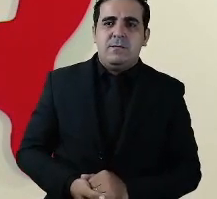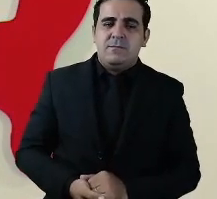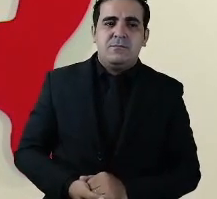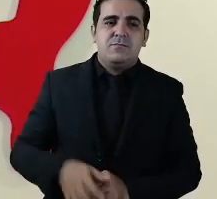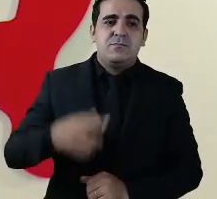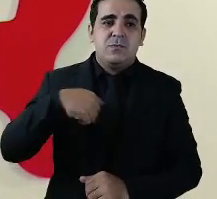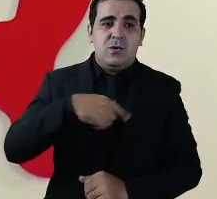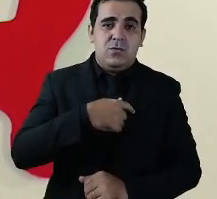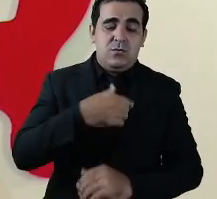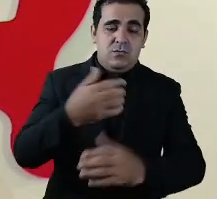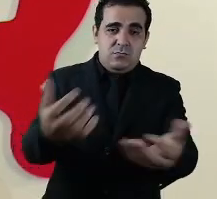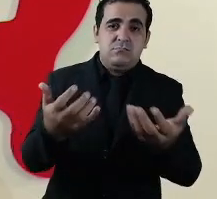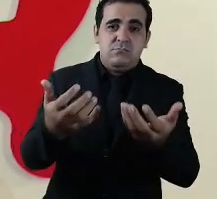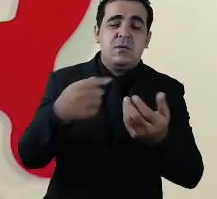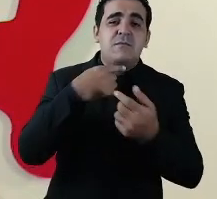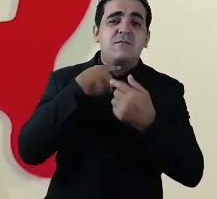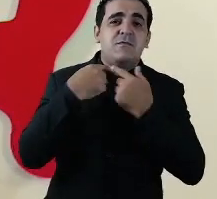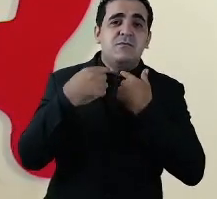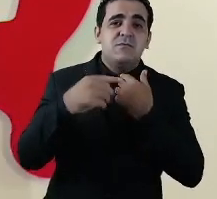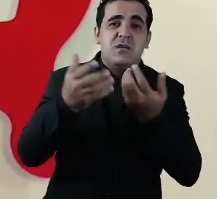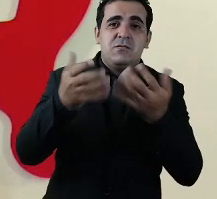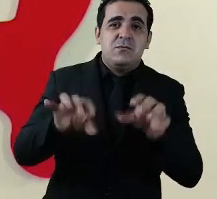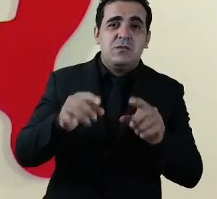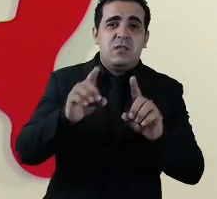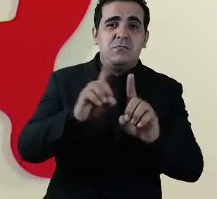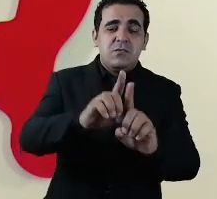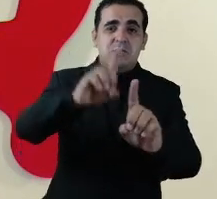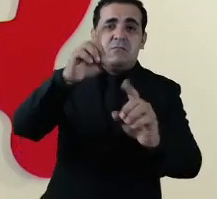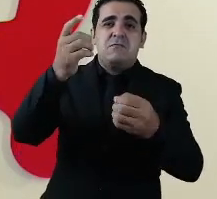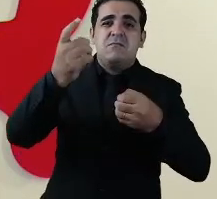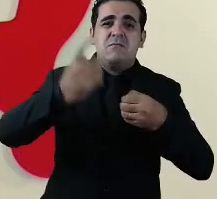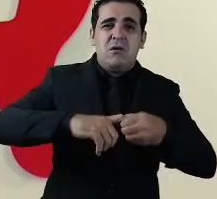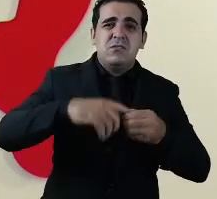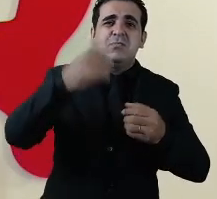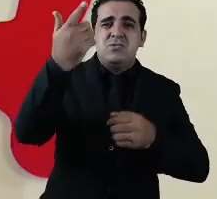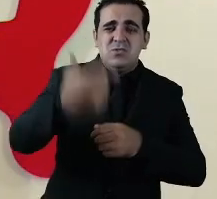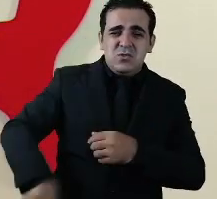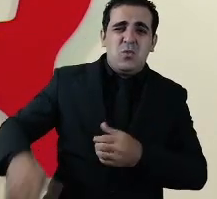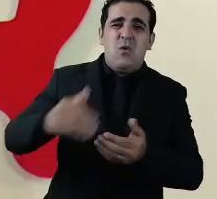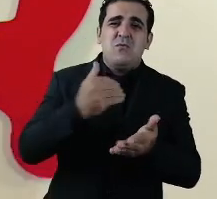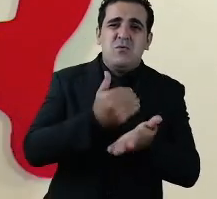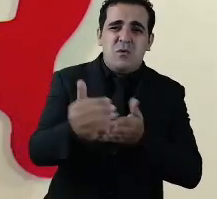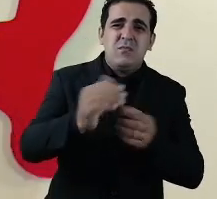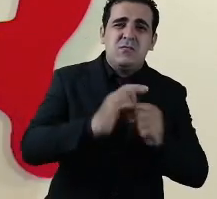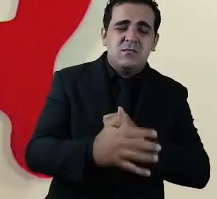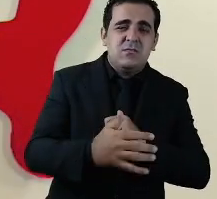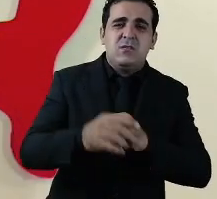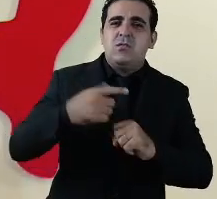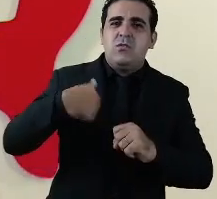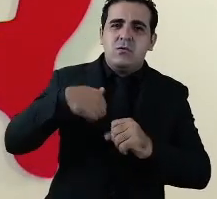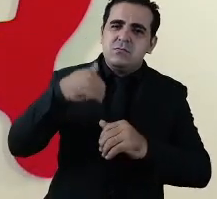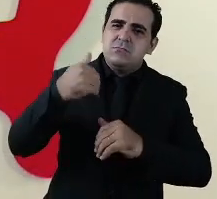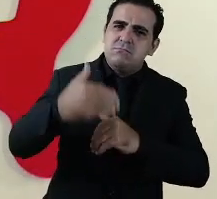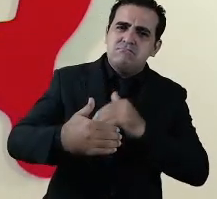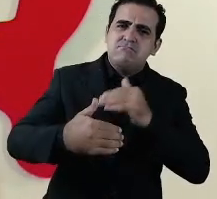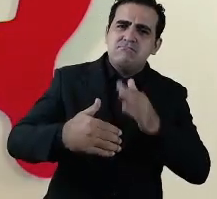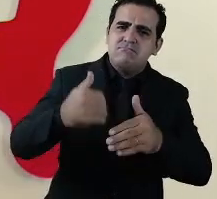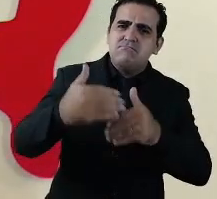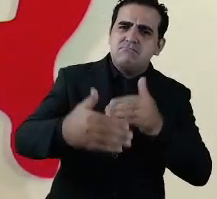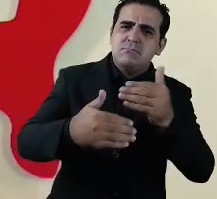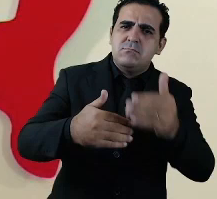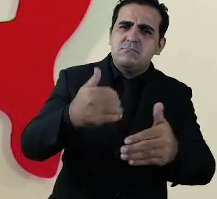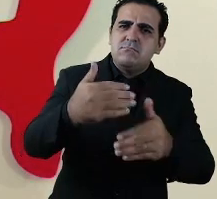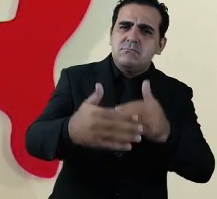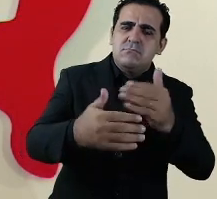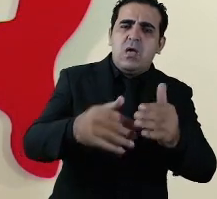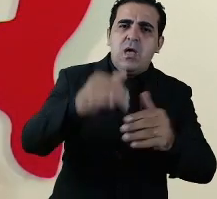Nós desejamos que não haja a necessidade de nenhum passo atrás. Nós possamos caminhar o tempo inteiro nesse